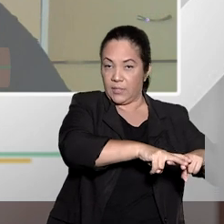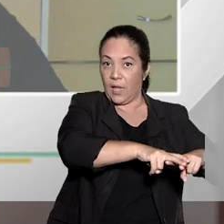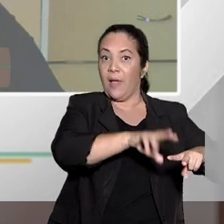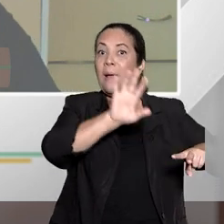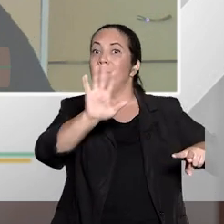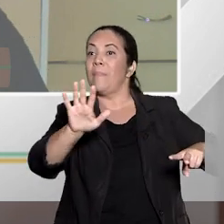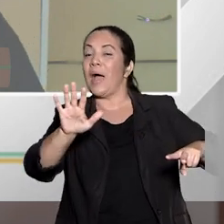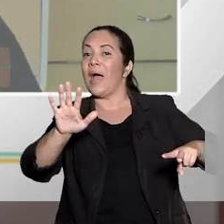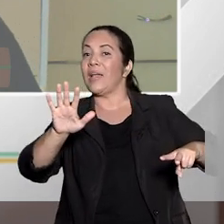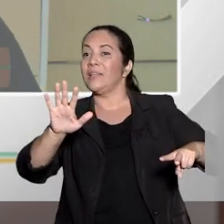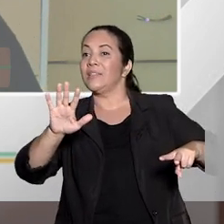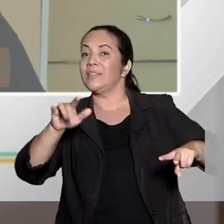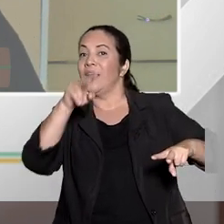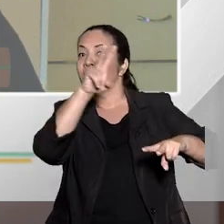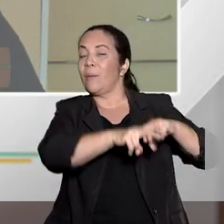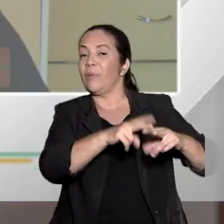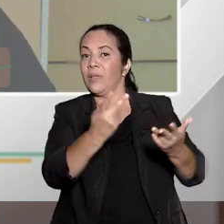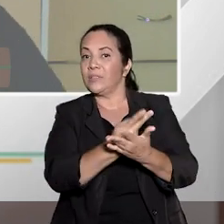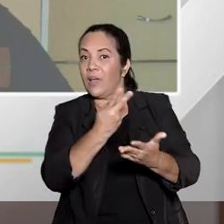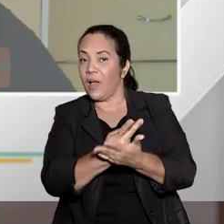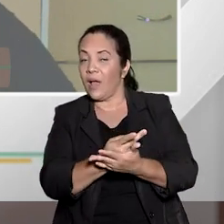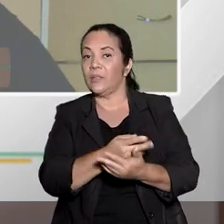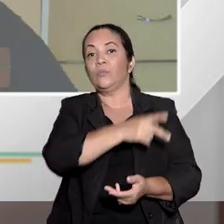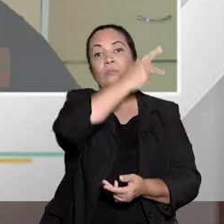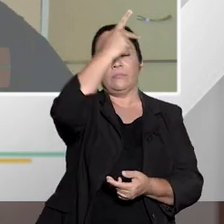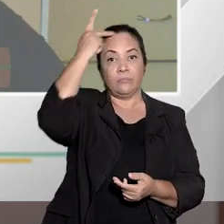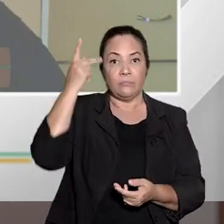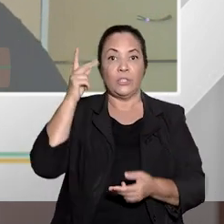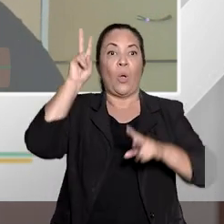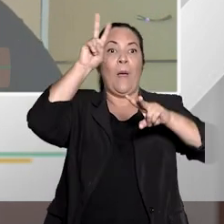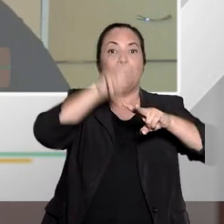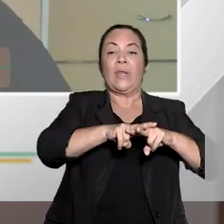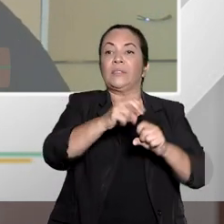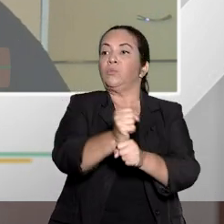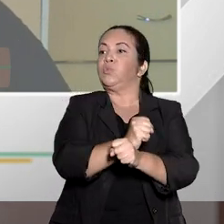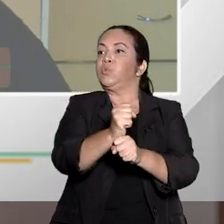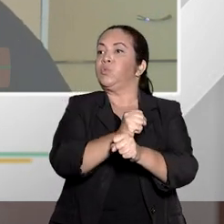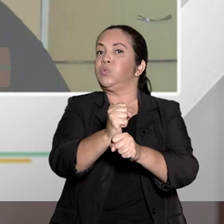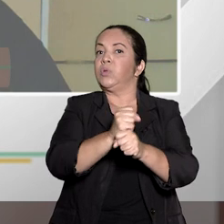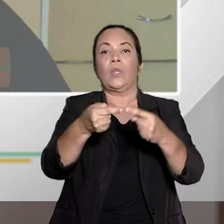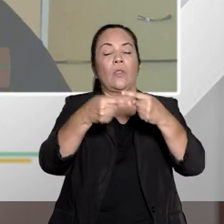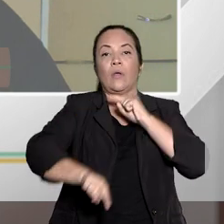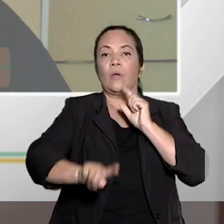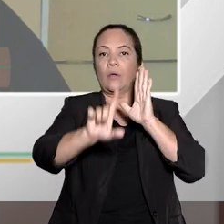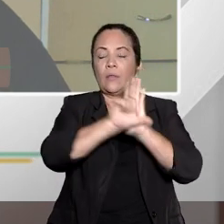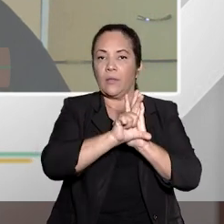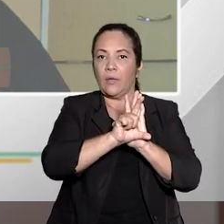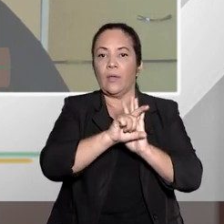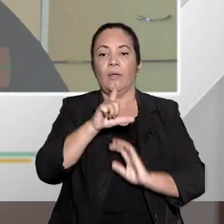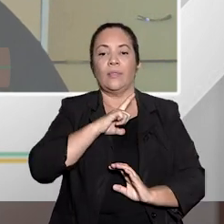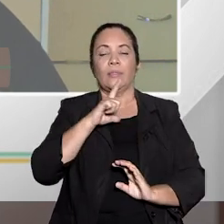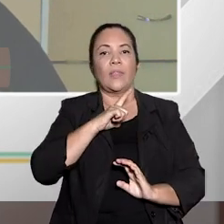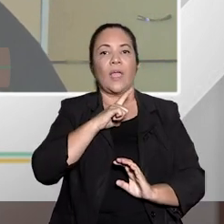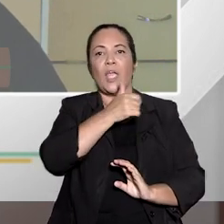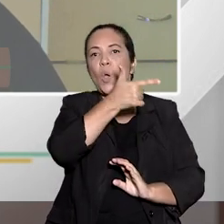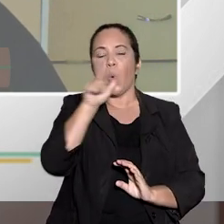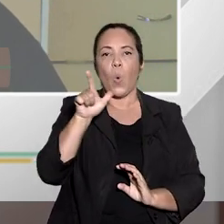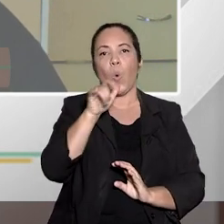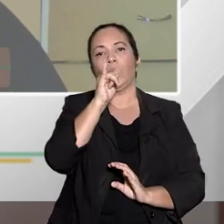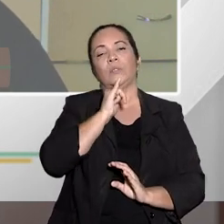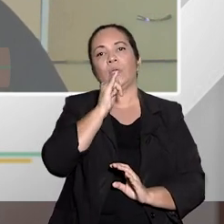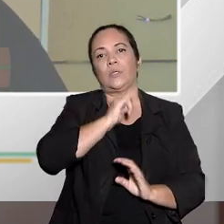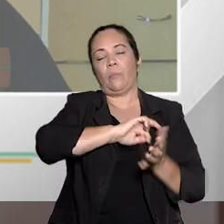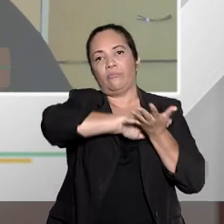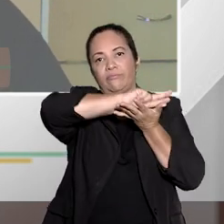incompetente, quando a pessoa está presa mais tempo do que permite a lei. Então, aí eu já tenho alguns exemplos muito